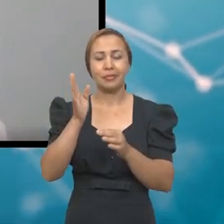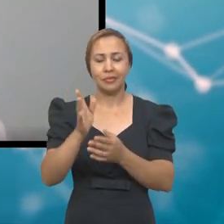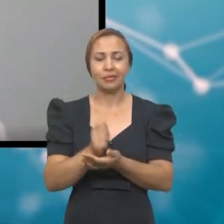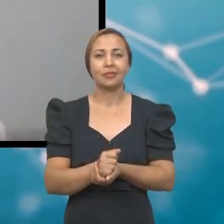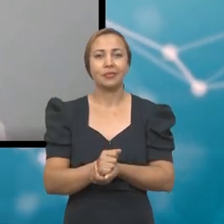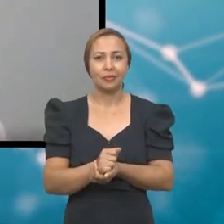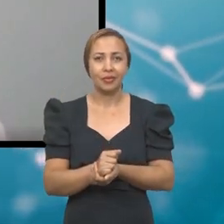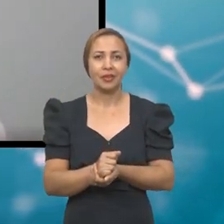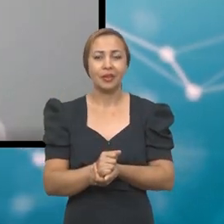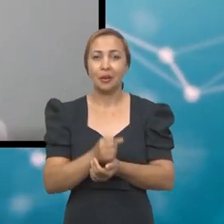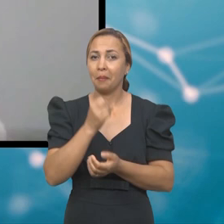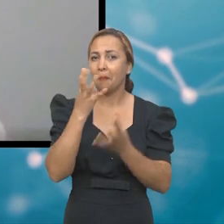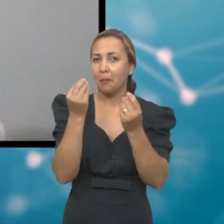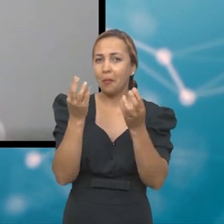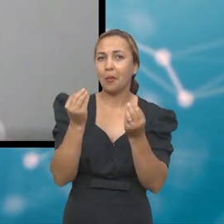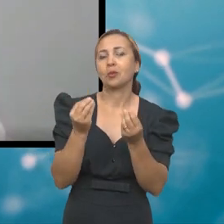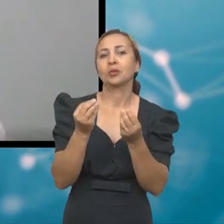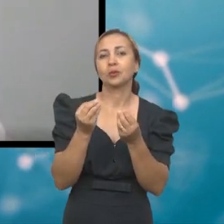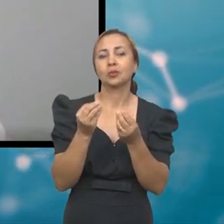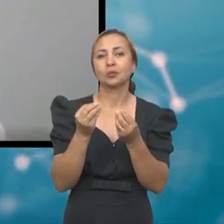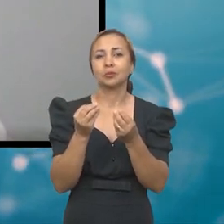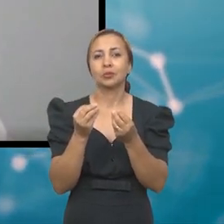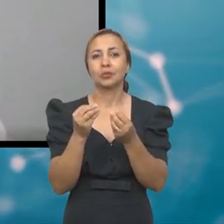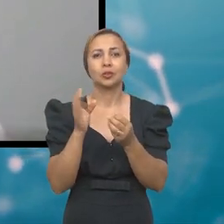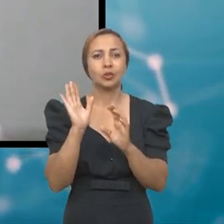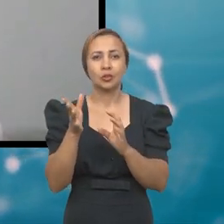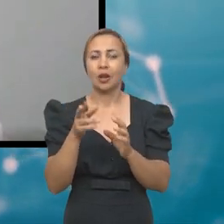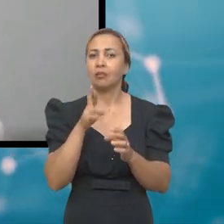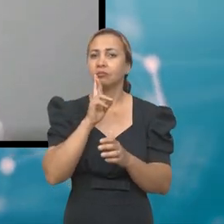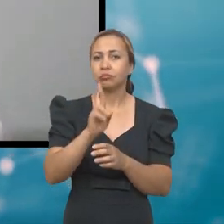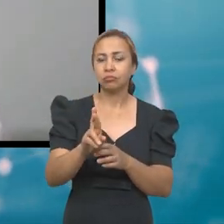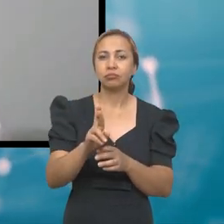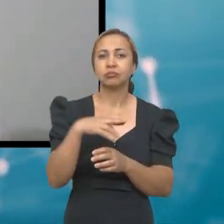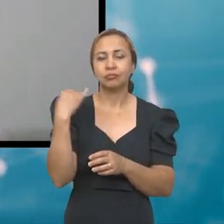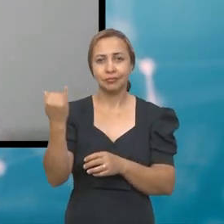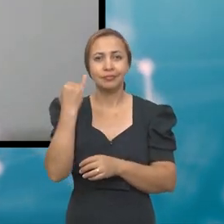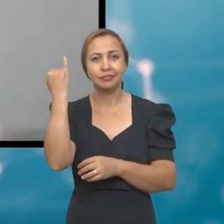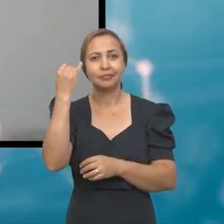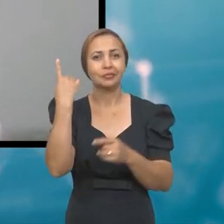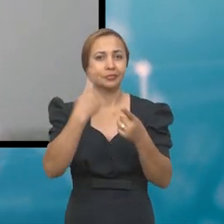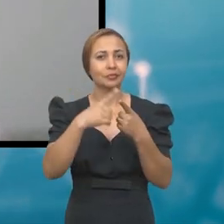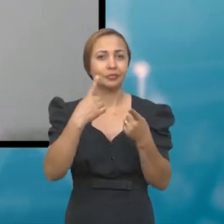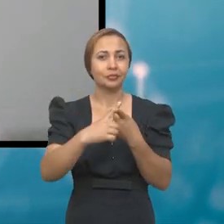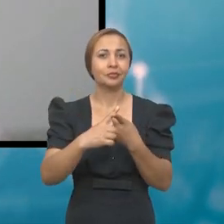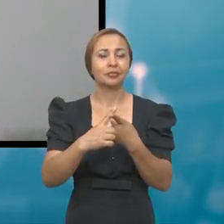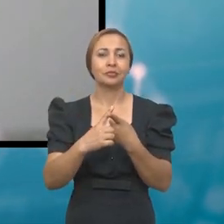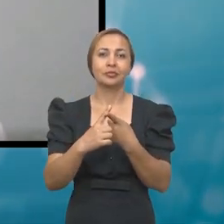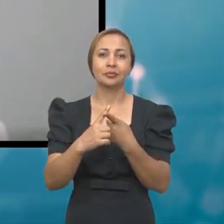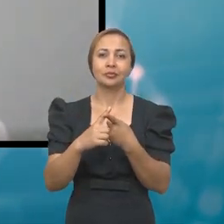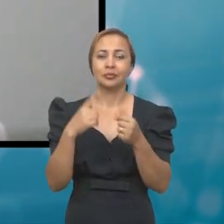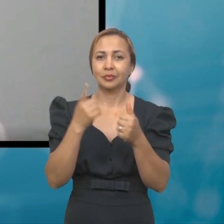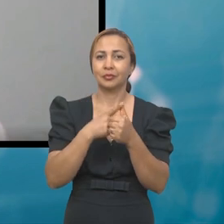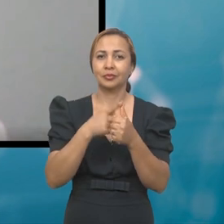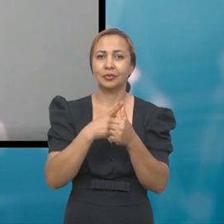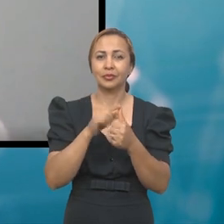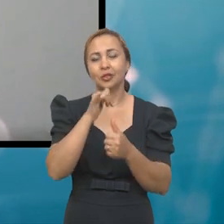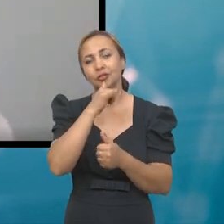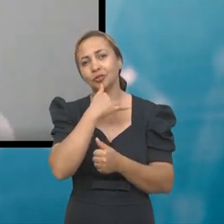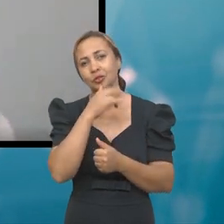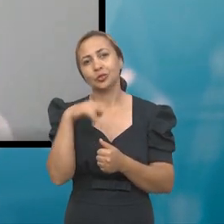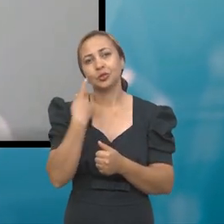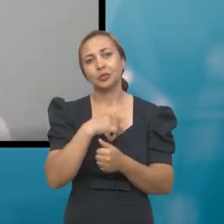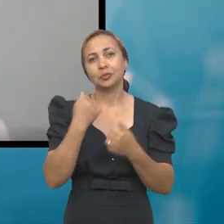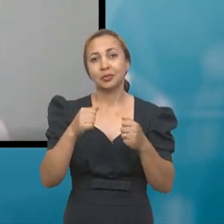já é um resultado importante. Porque, primeiro,